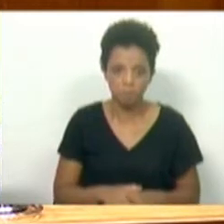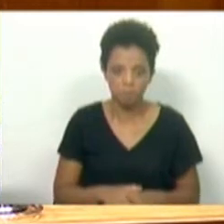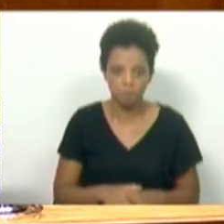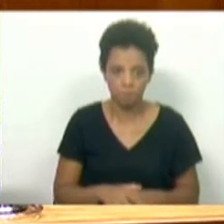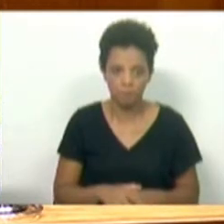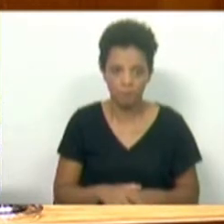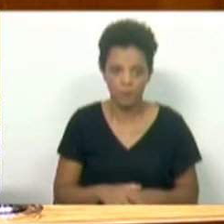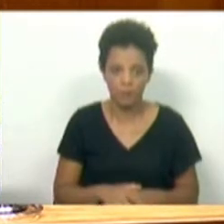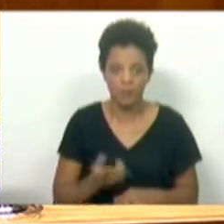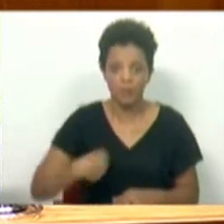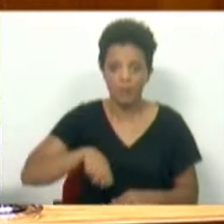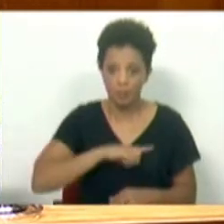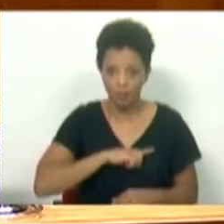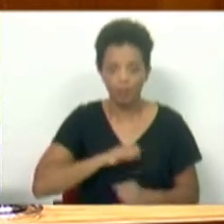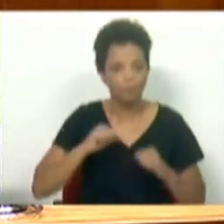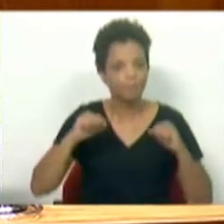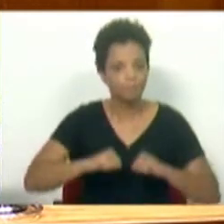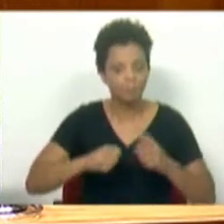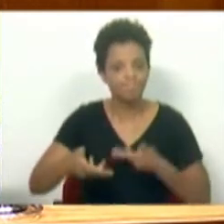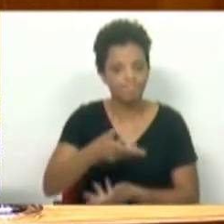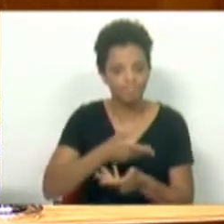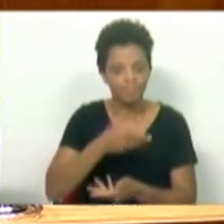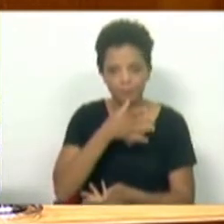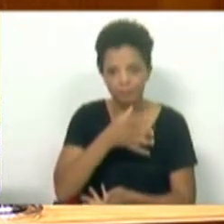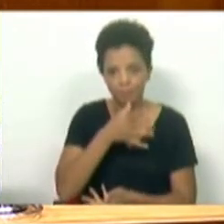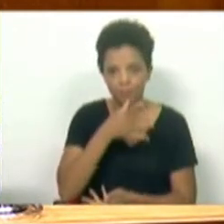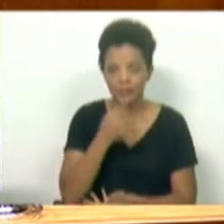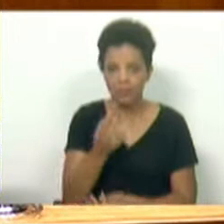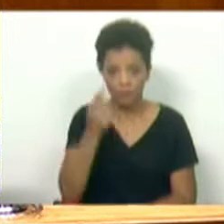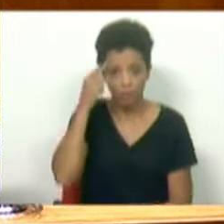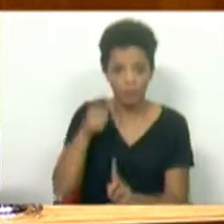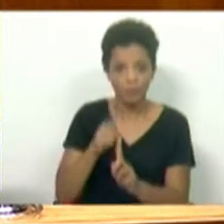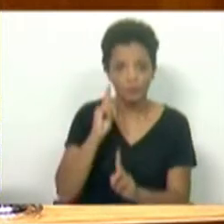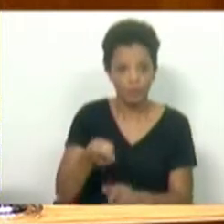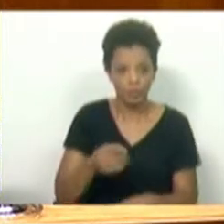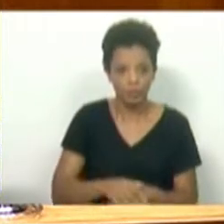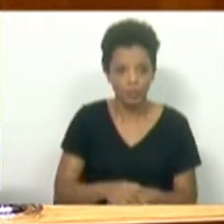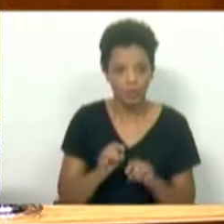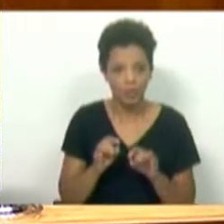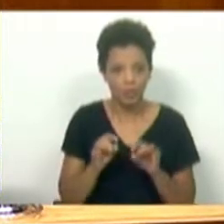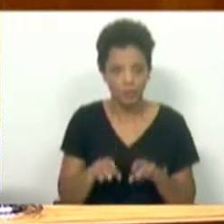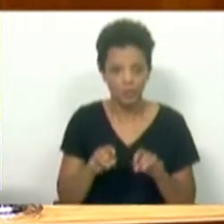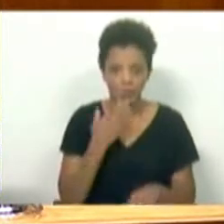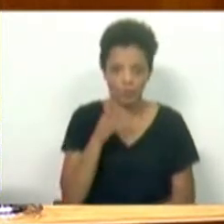Nós estamos de acordo com o diagnóstico que refere e que o objetivo é precisamente de evitar